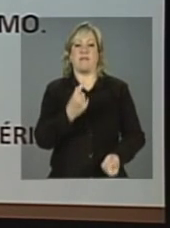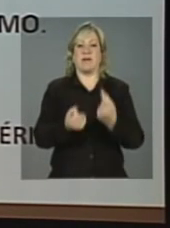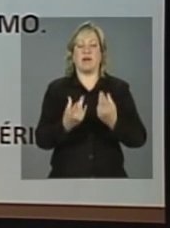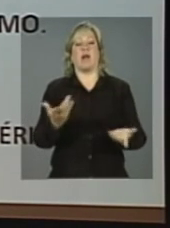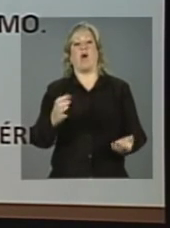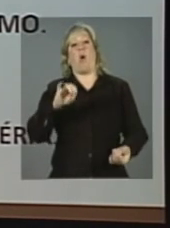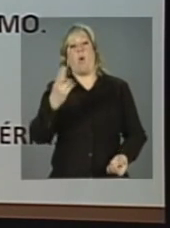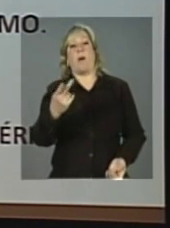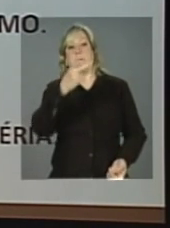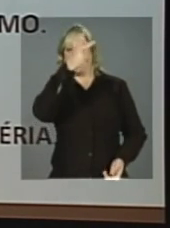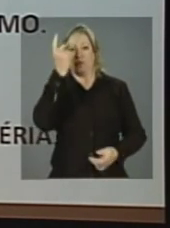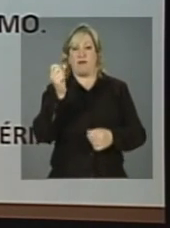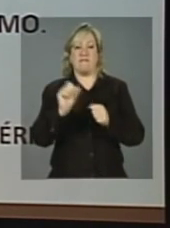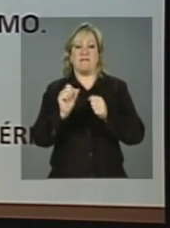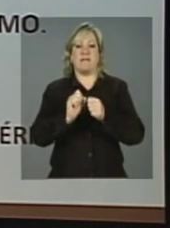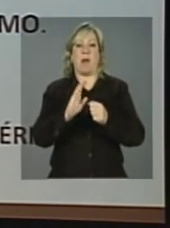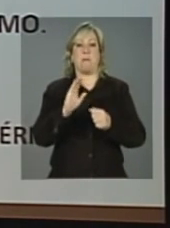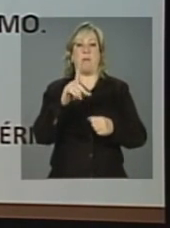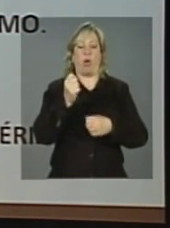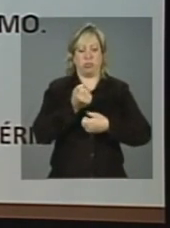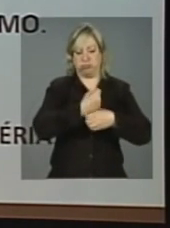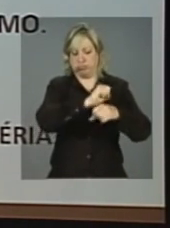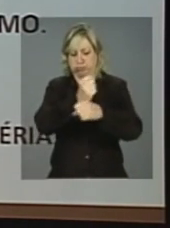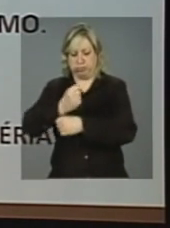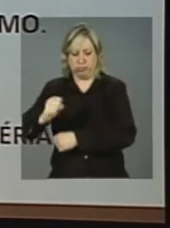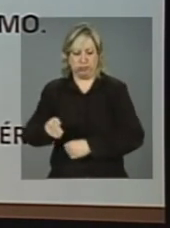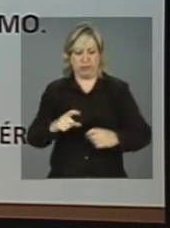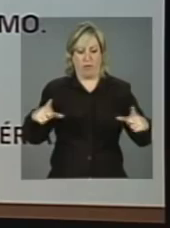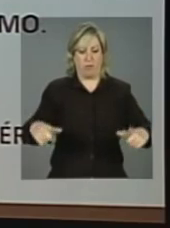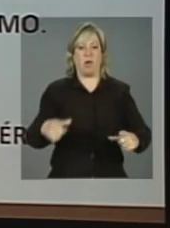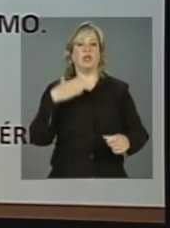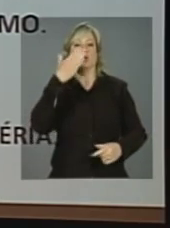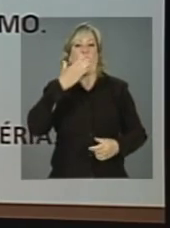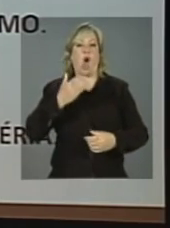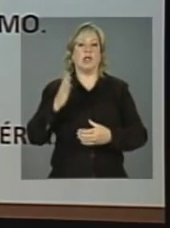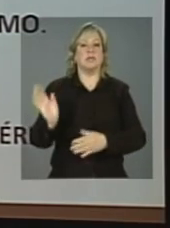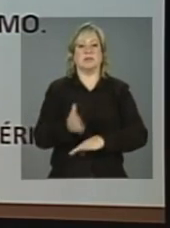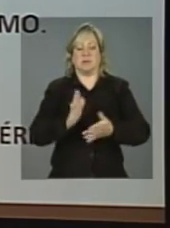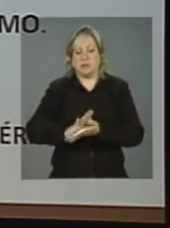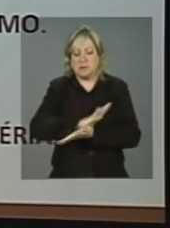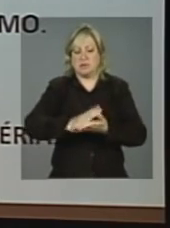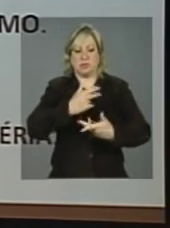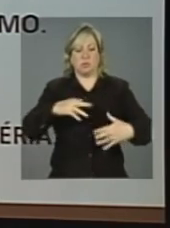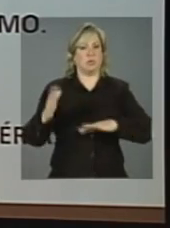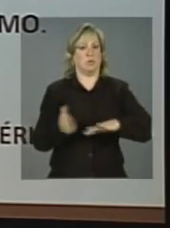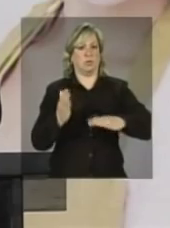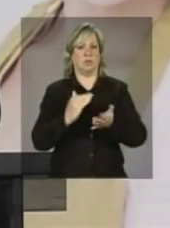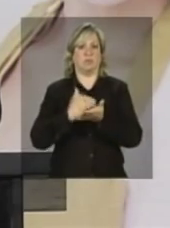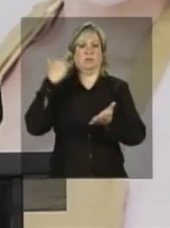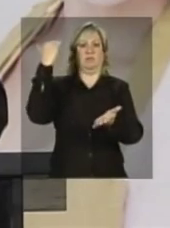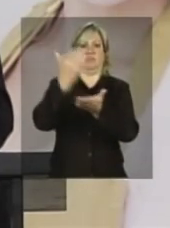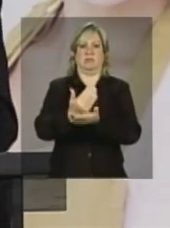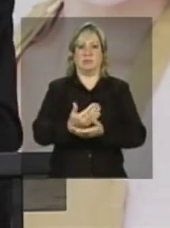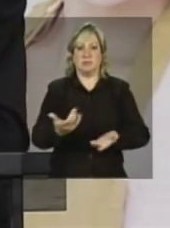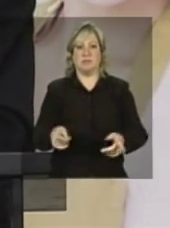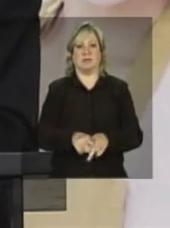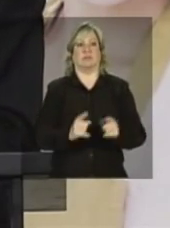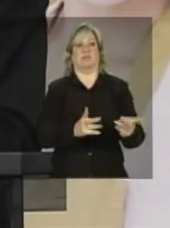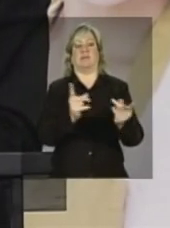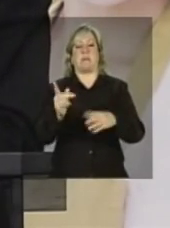vai, como foi visto no filme, triplicar a produção de doces e, portanto, talvez aumentar